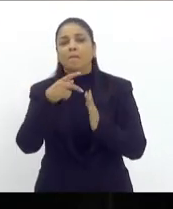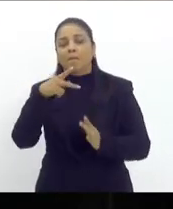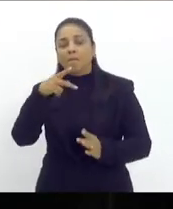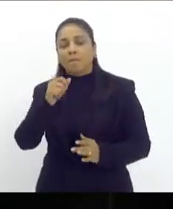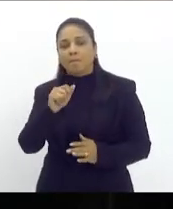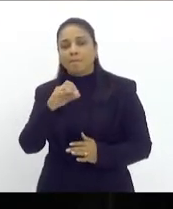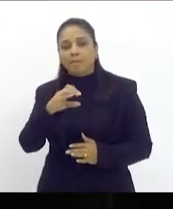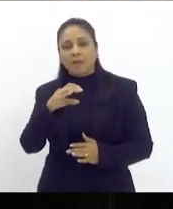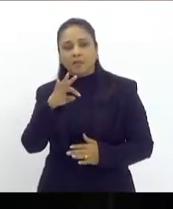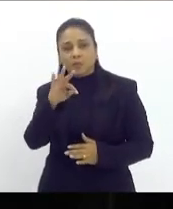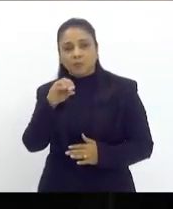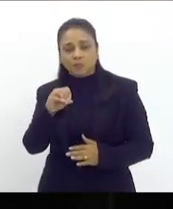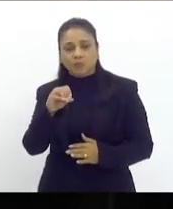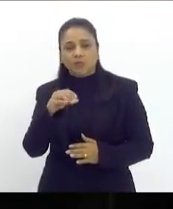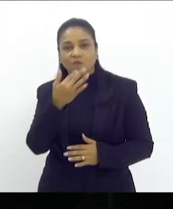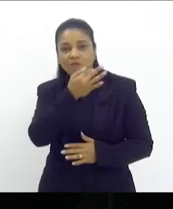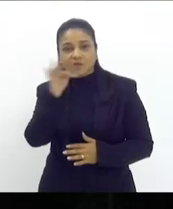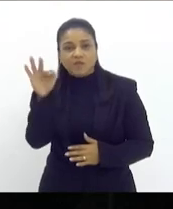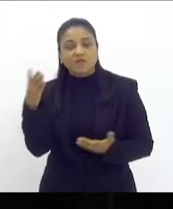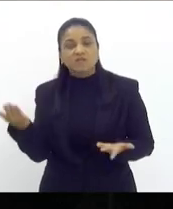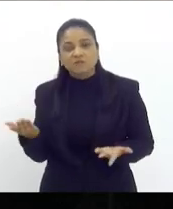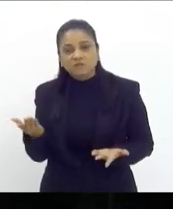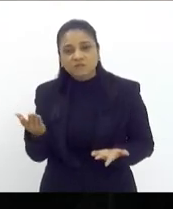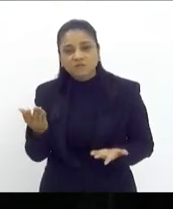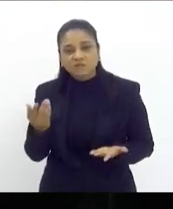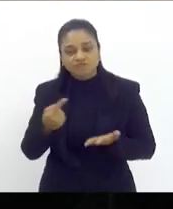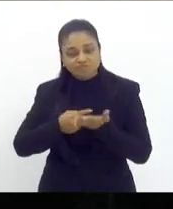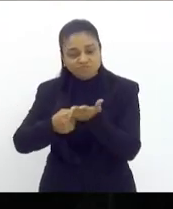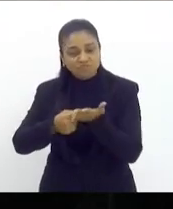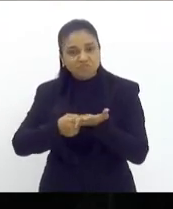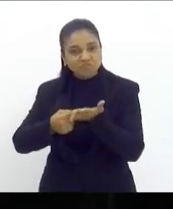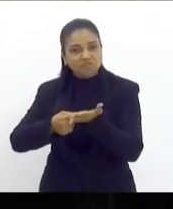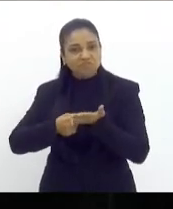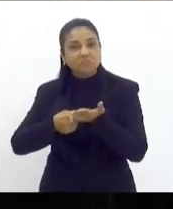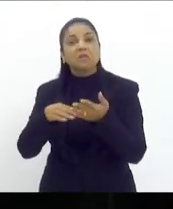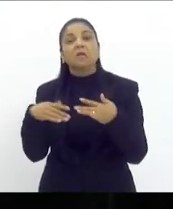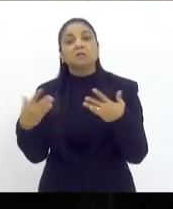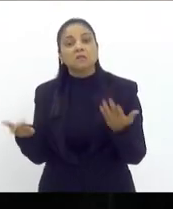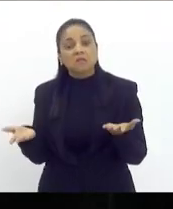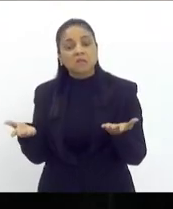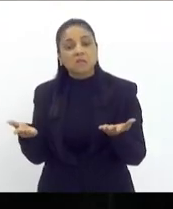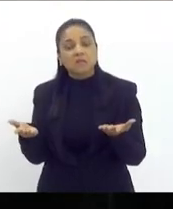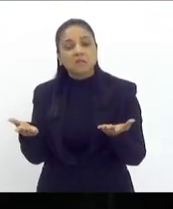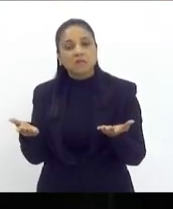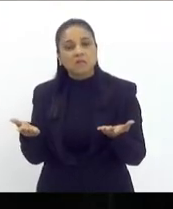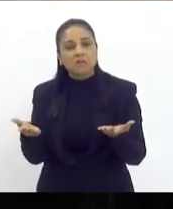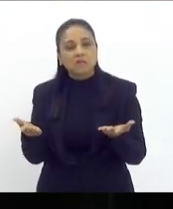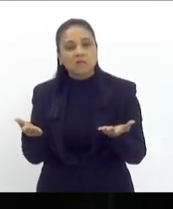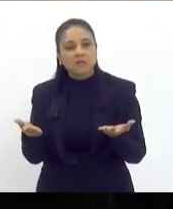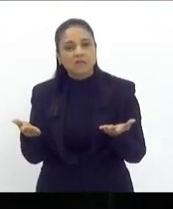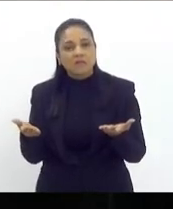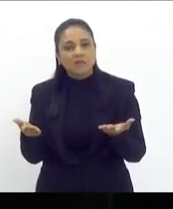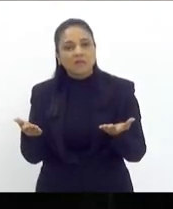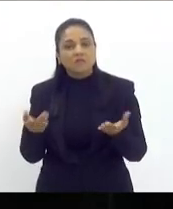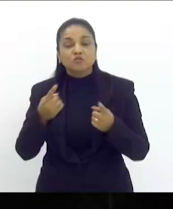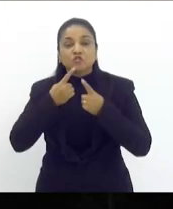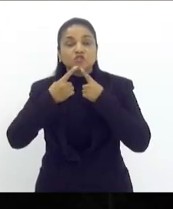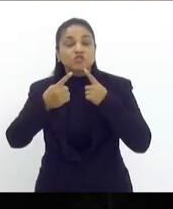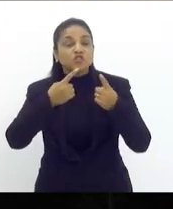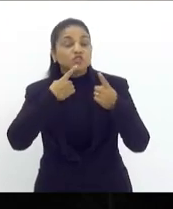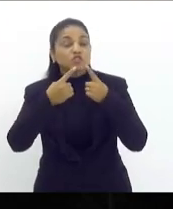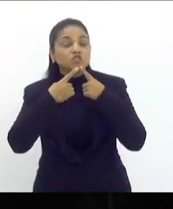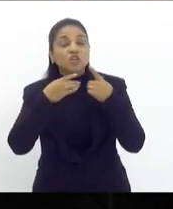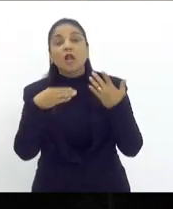cadê a isonomia cadê o diálogo